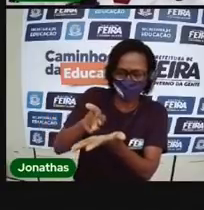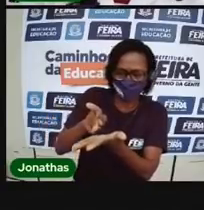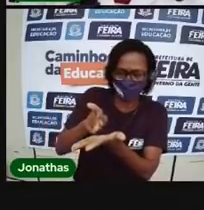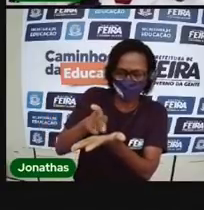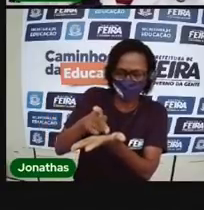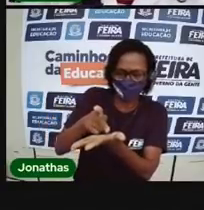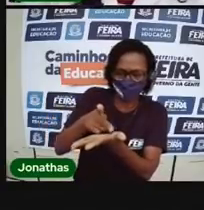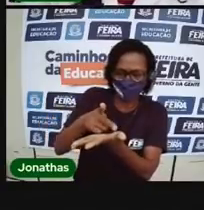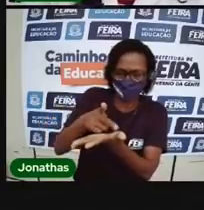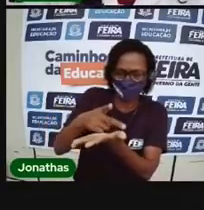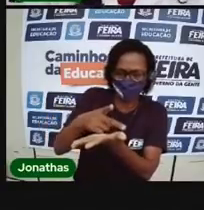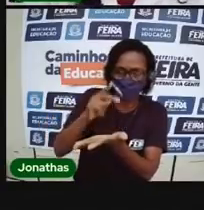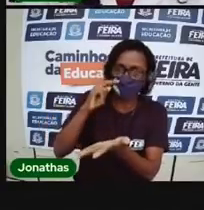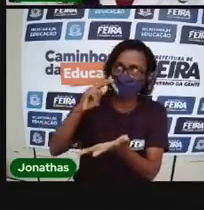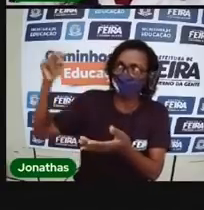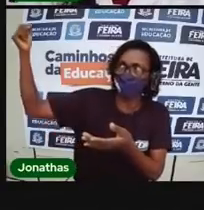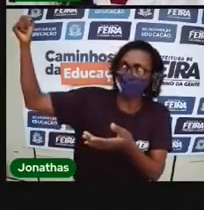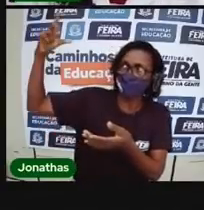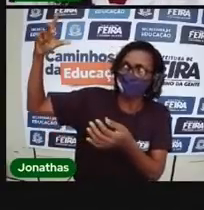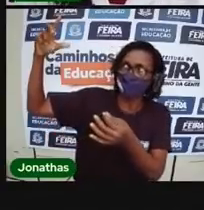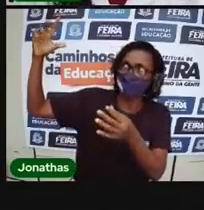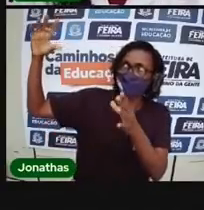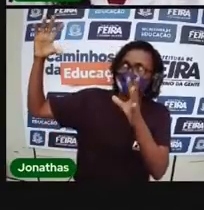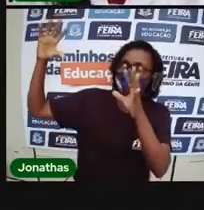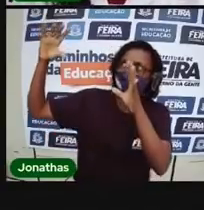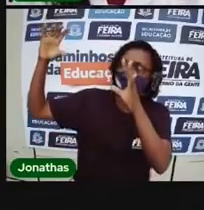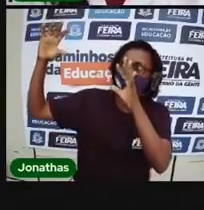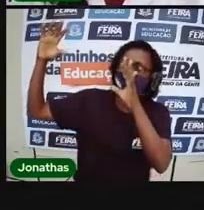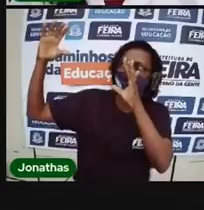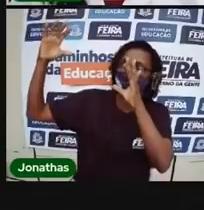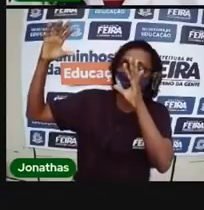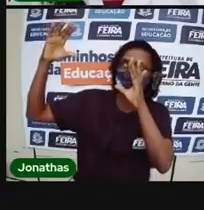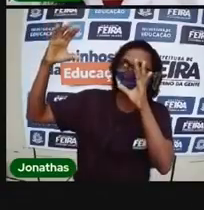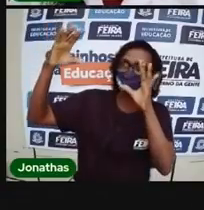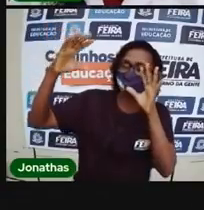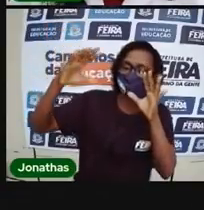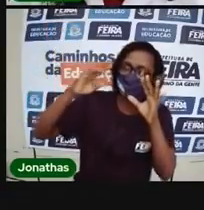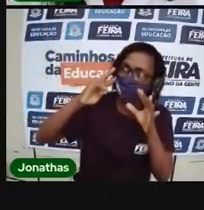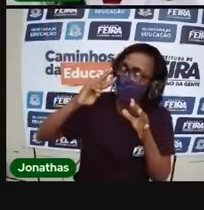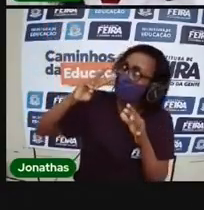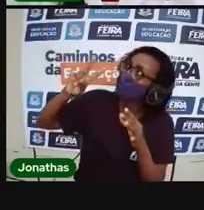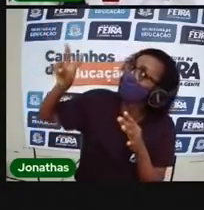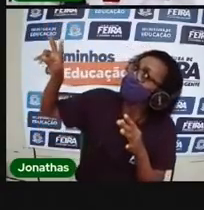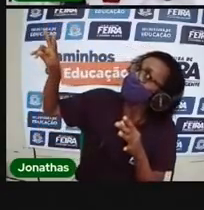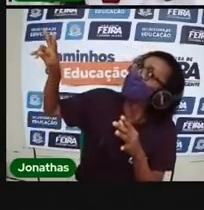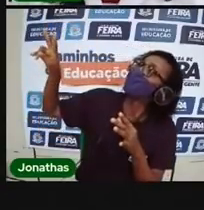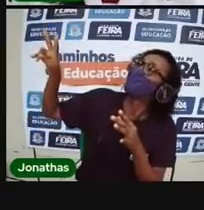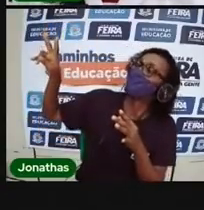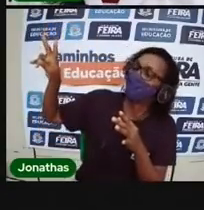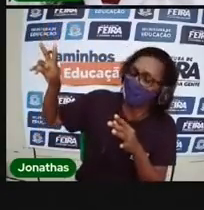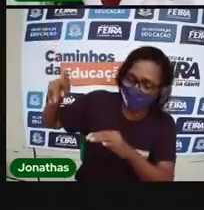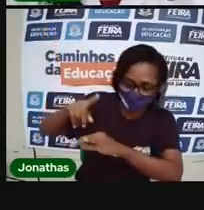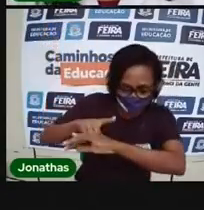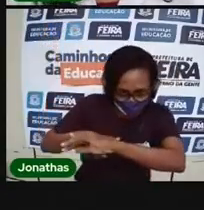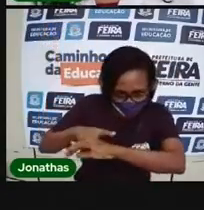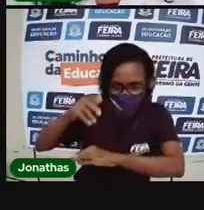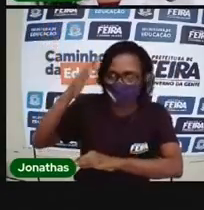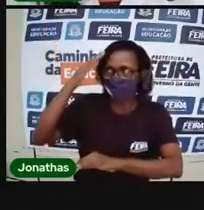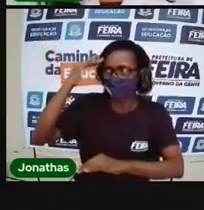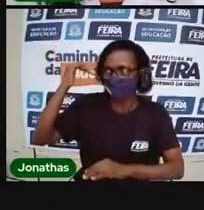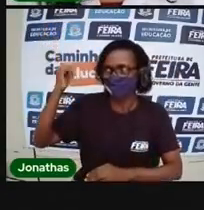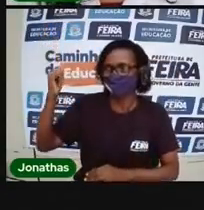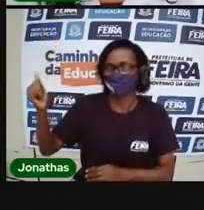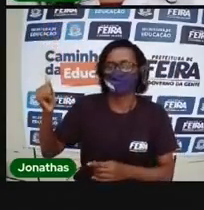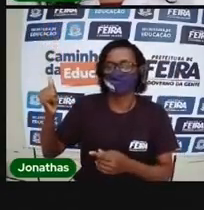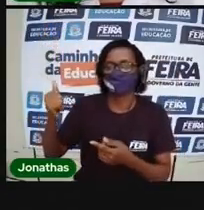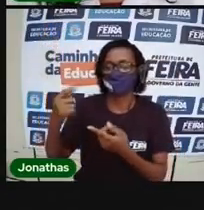passava, fazia sombra. E o homem se orientava através da sombra como você se orienta